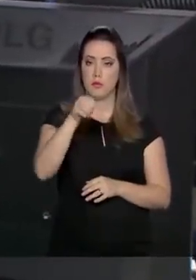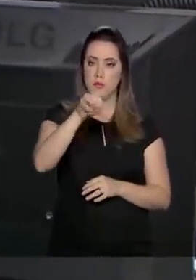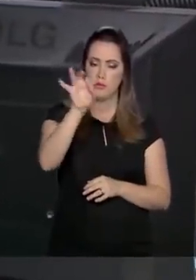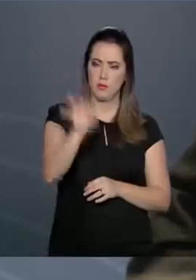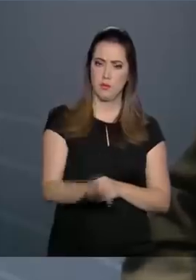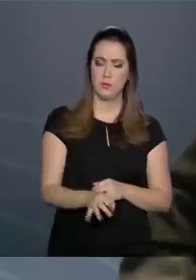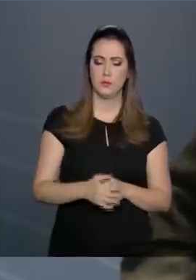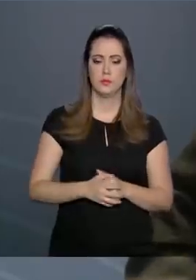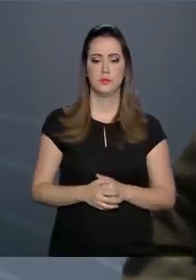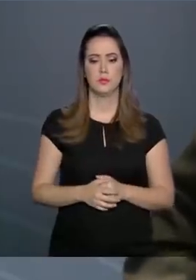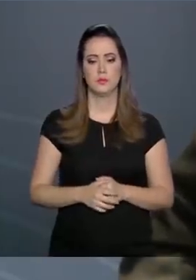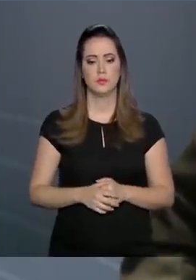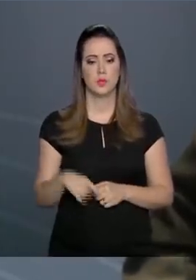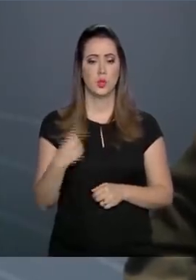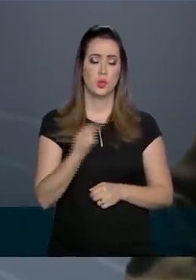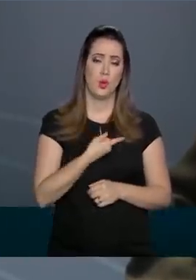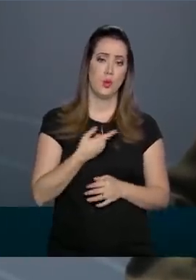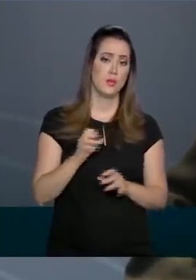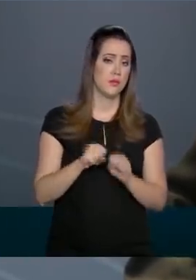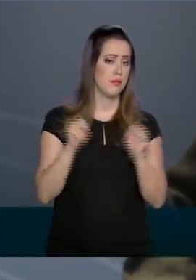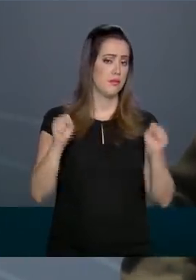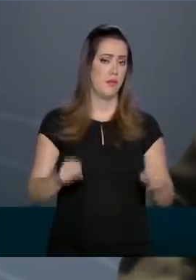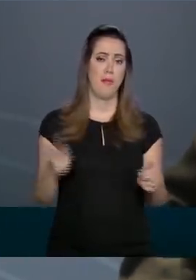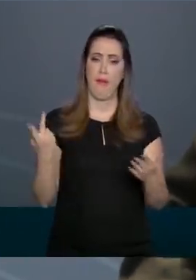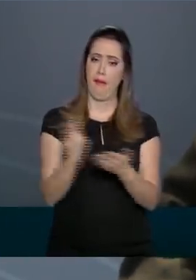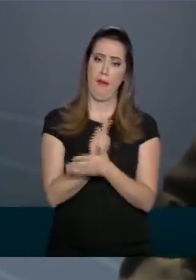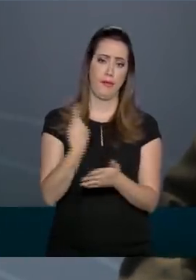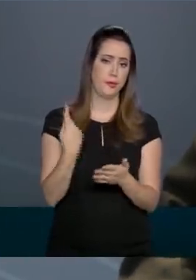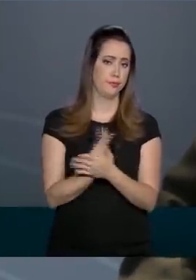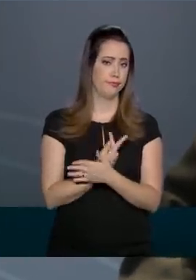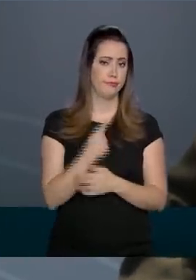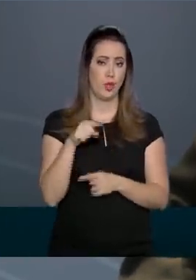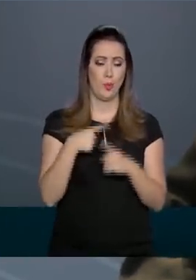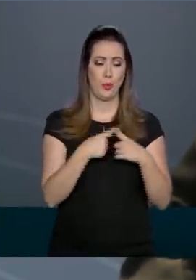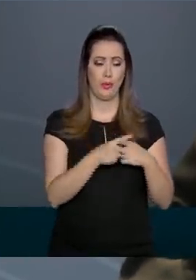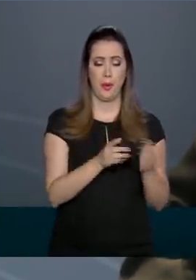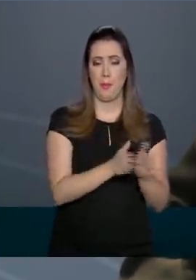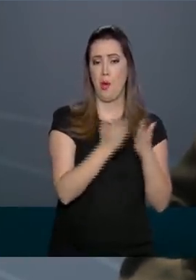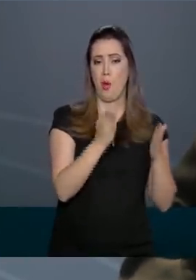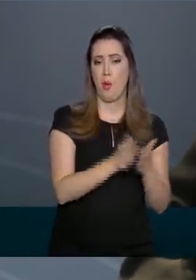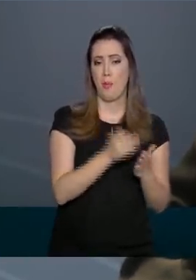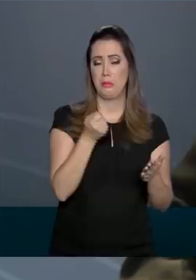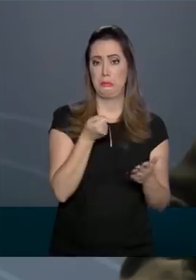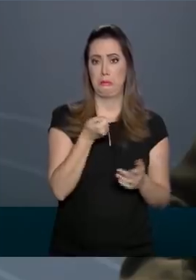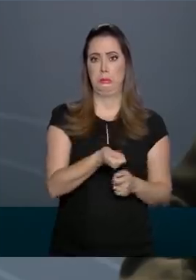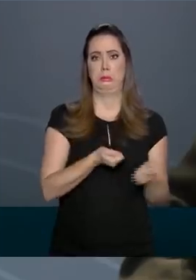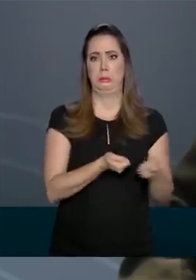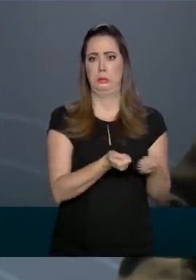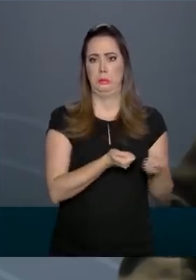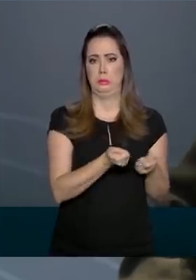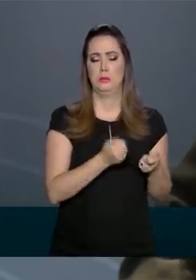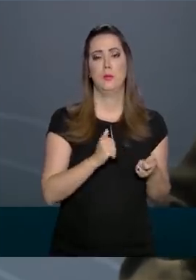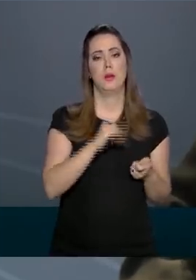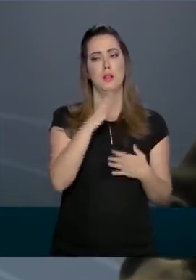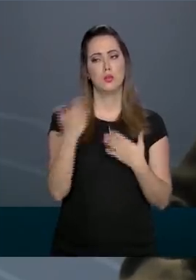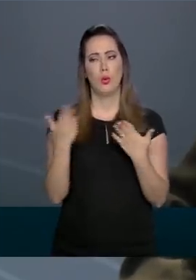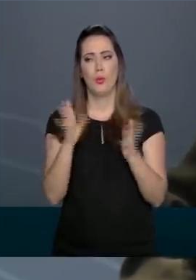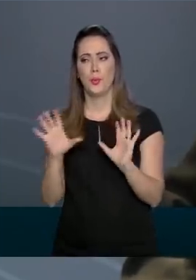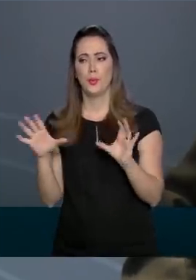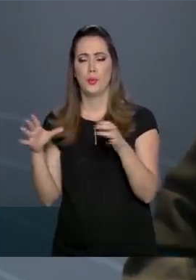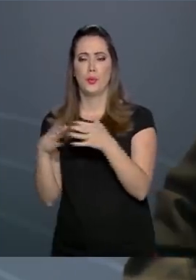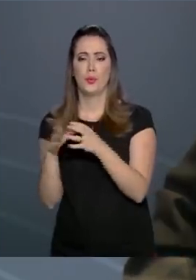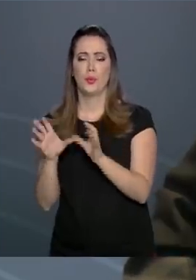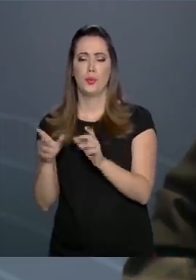O nosso sistema é injusto. As regras para os mais pobres são mais duras, muito mais duras, do que para